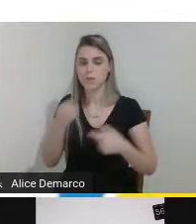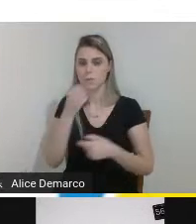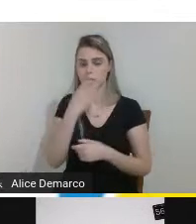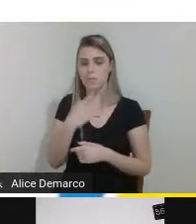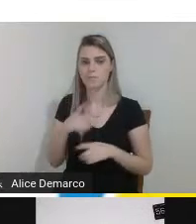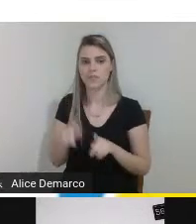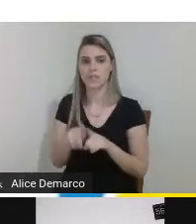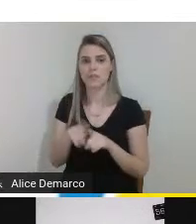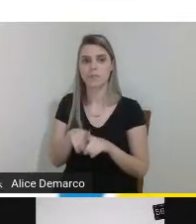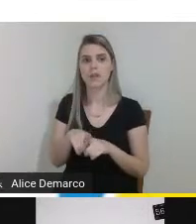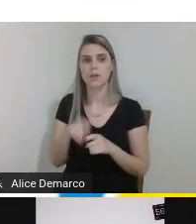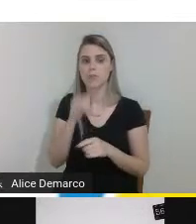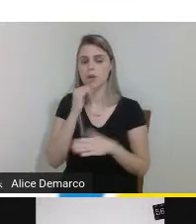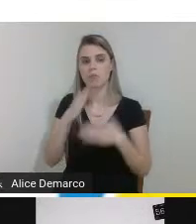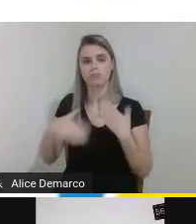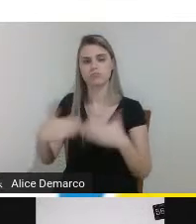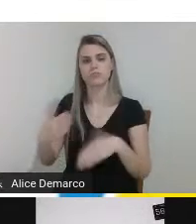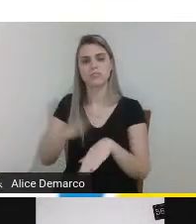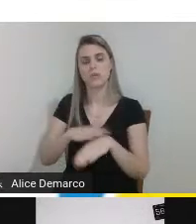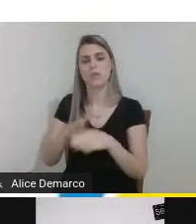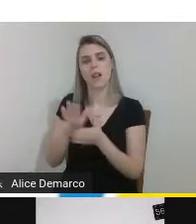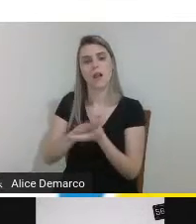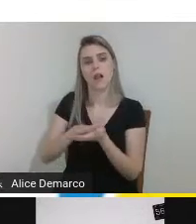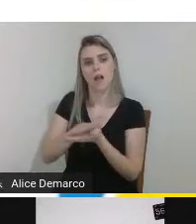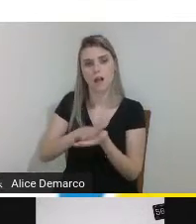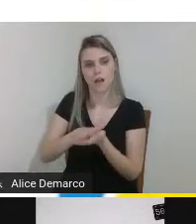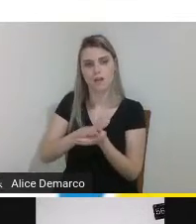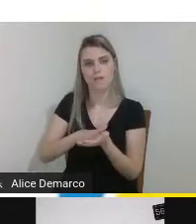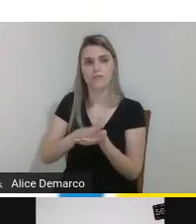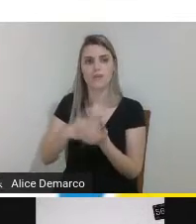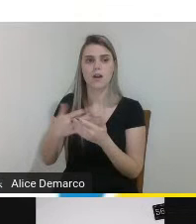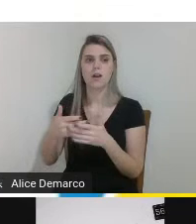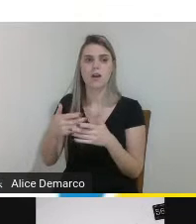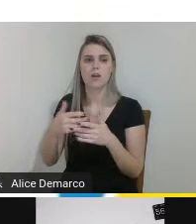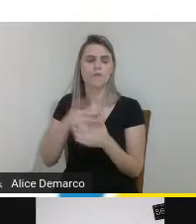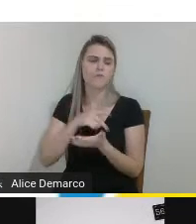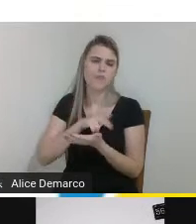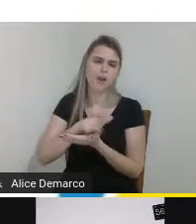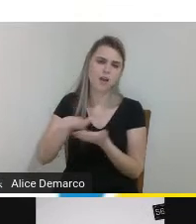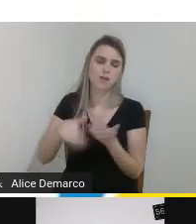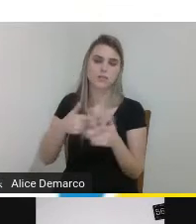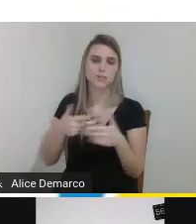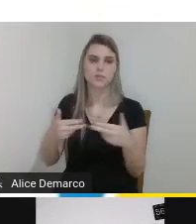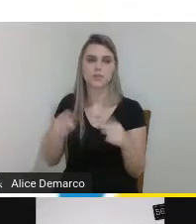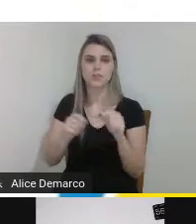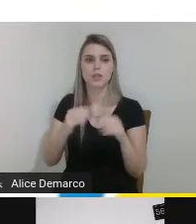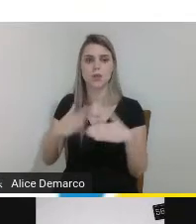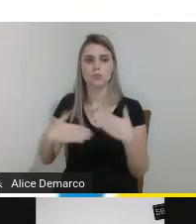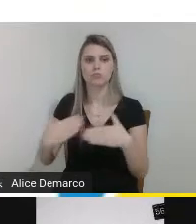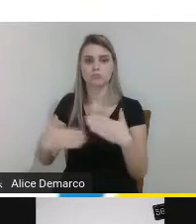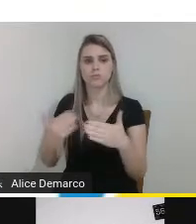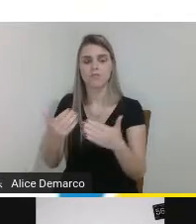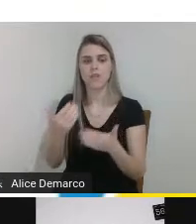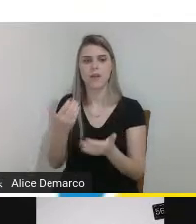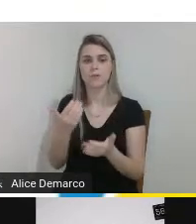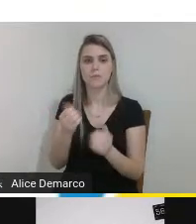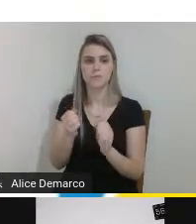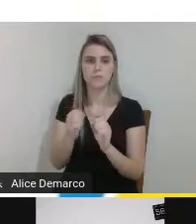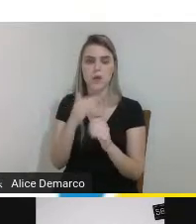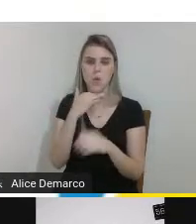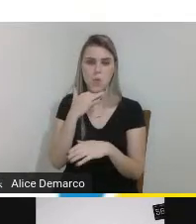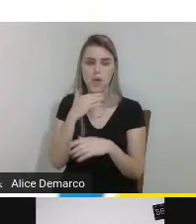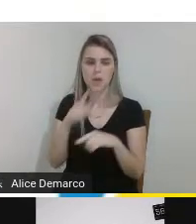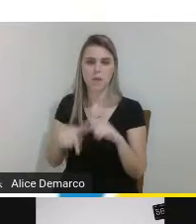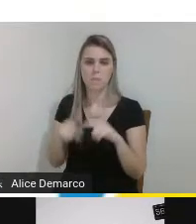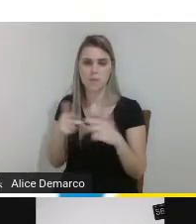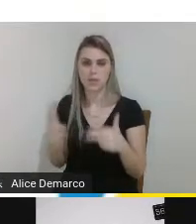ao tempo como por exemplo a lavagem enfim é uma série de fatores que com o tempo vai degradando o material e